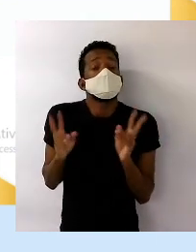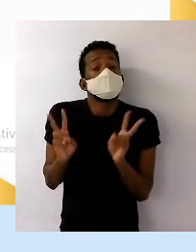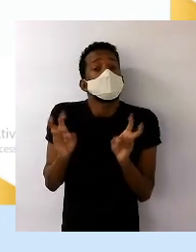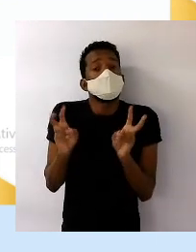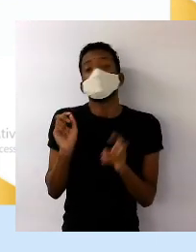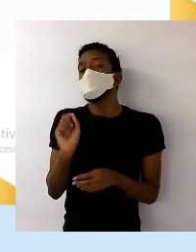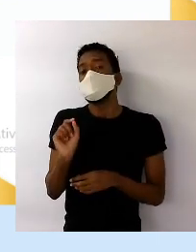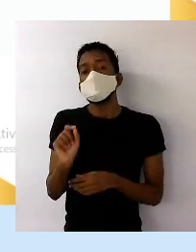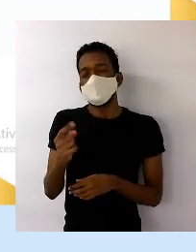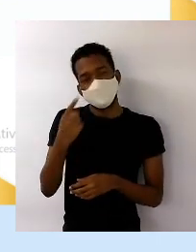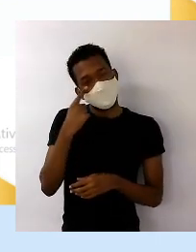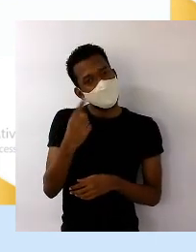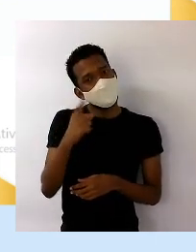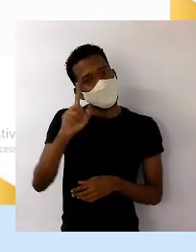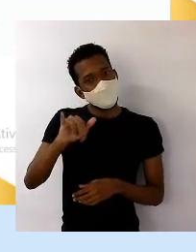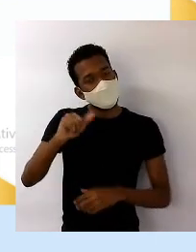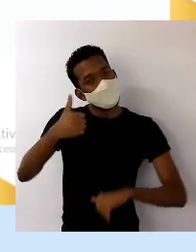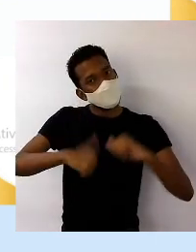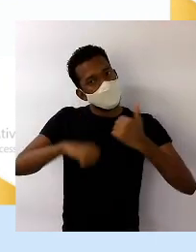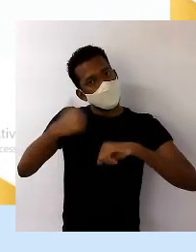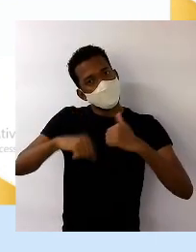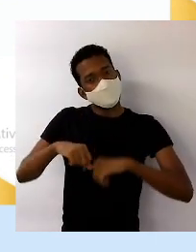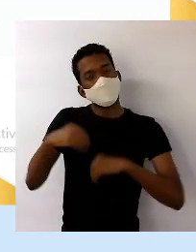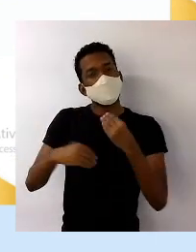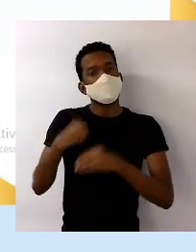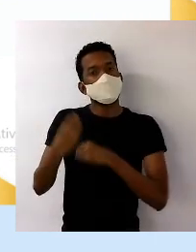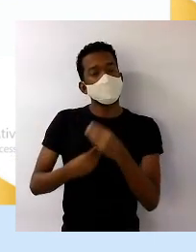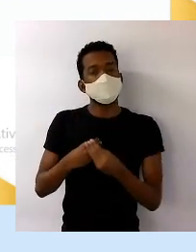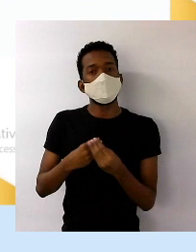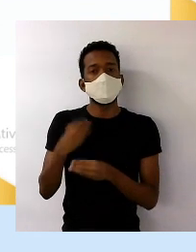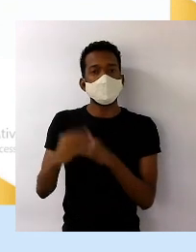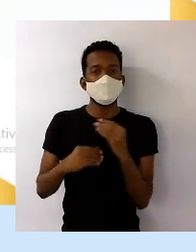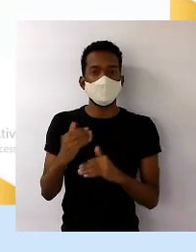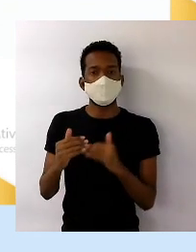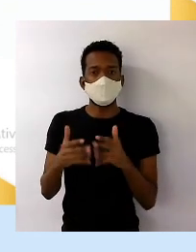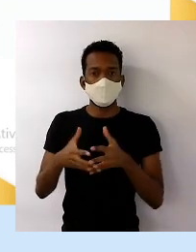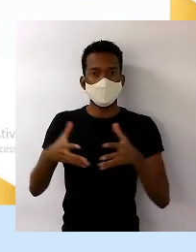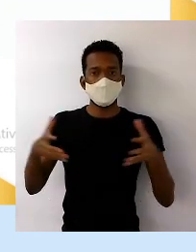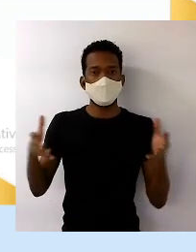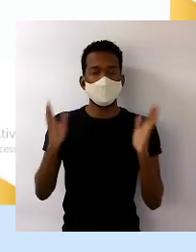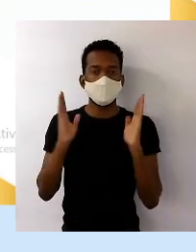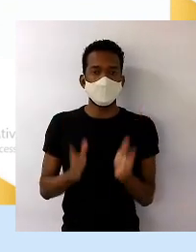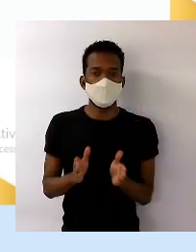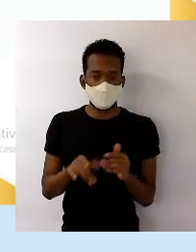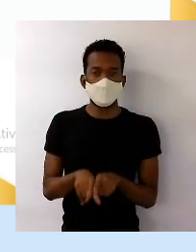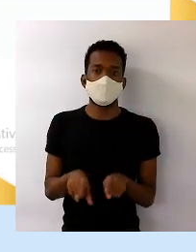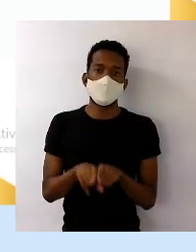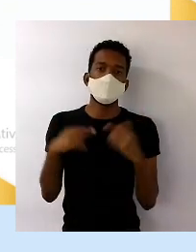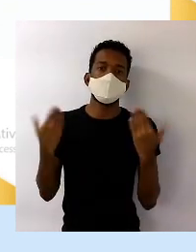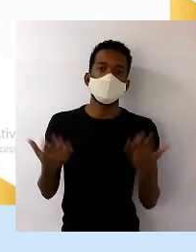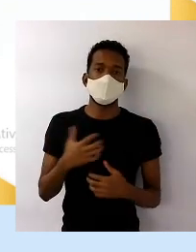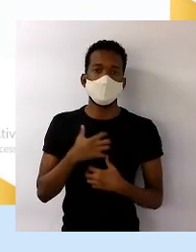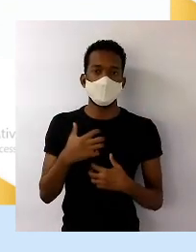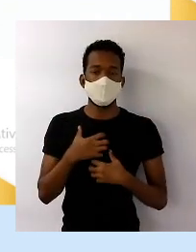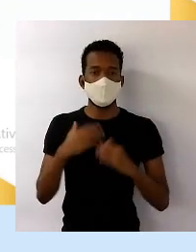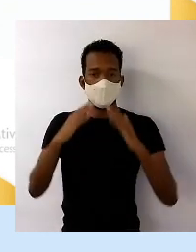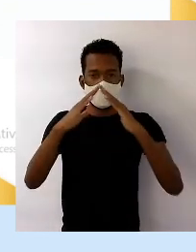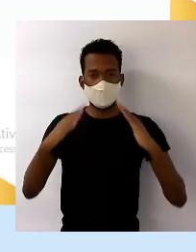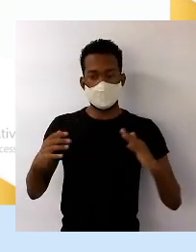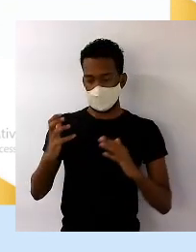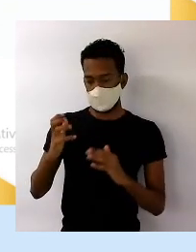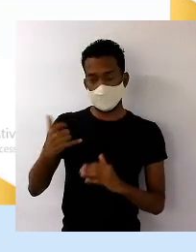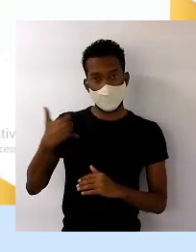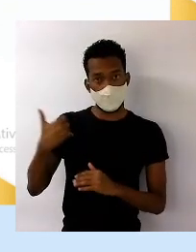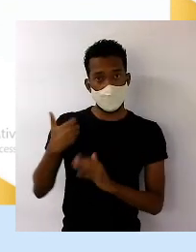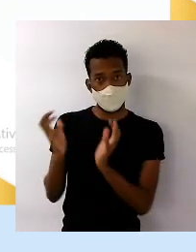intuito da gente analisar como está o crescimento da população, em qual faixa etária a população se